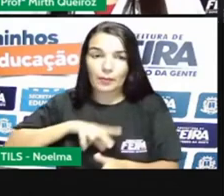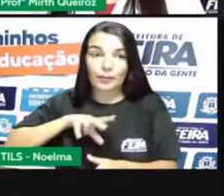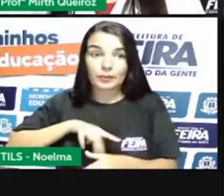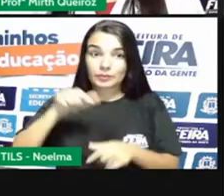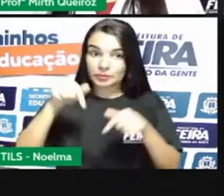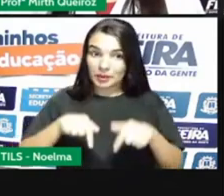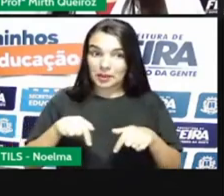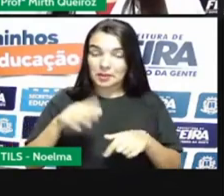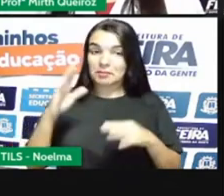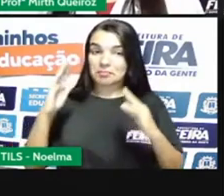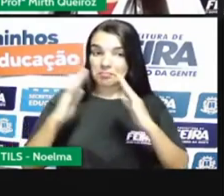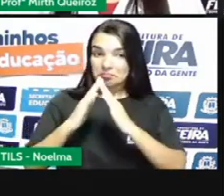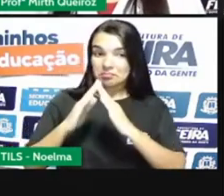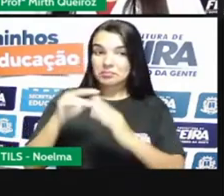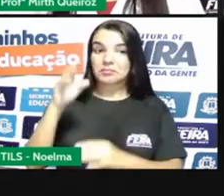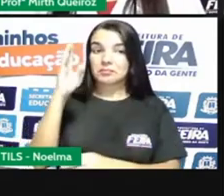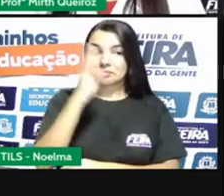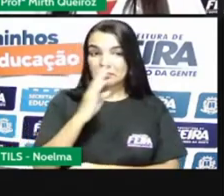aqui no Brasil.